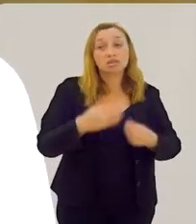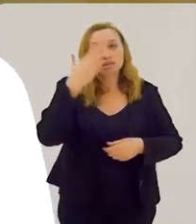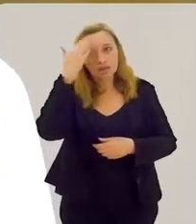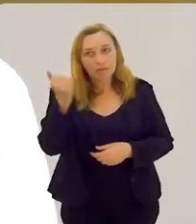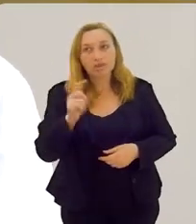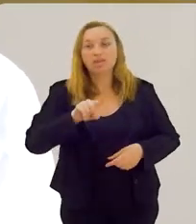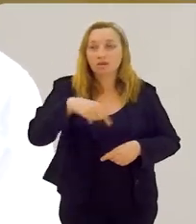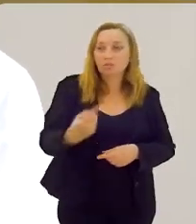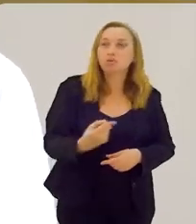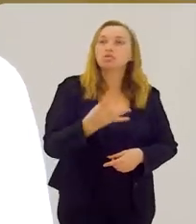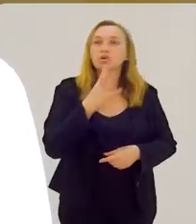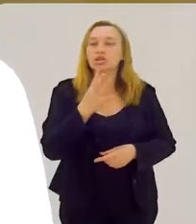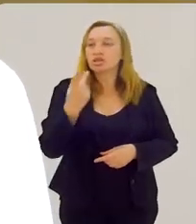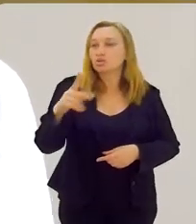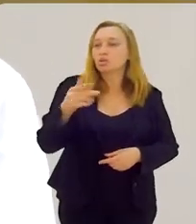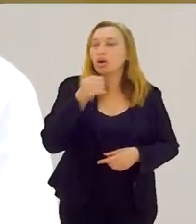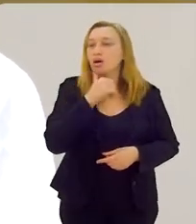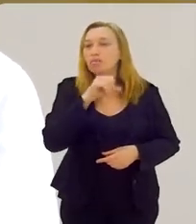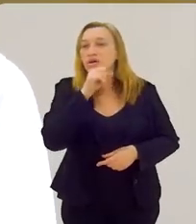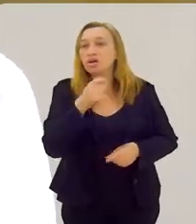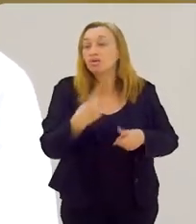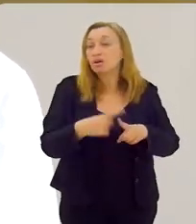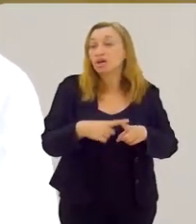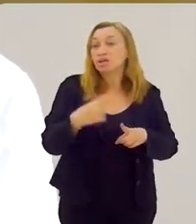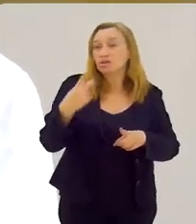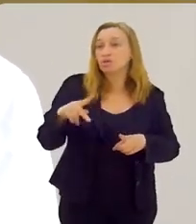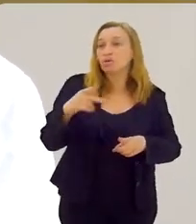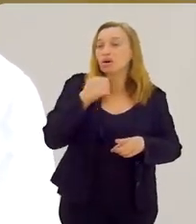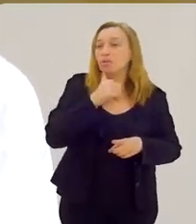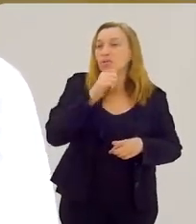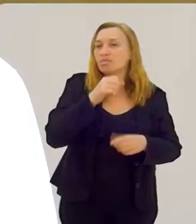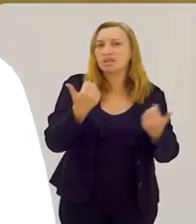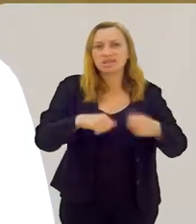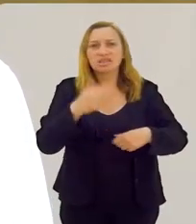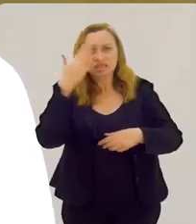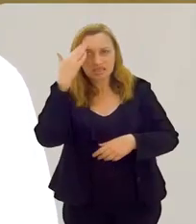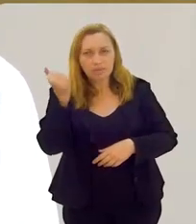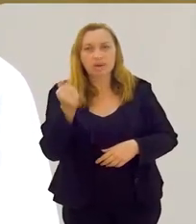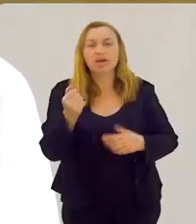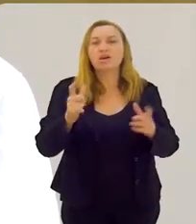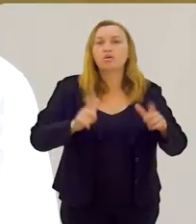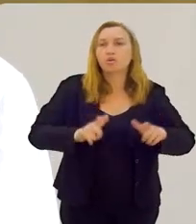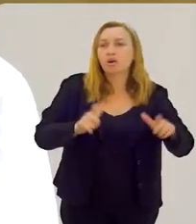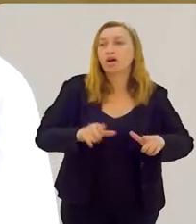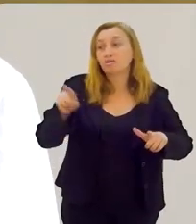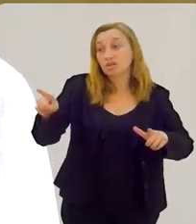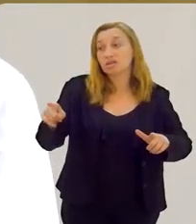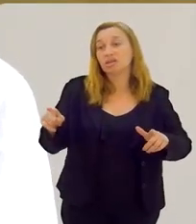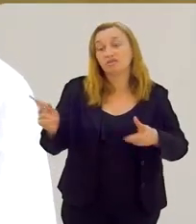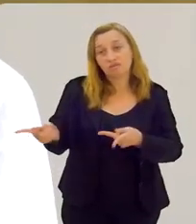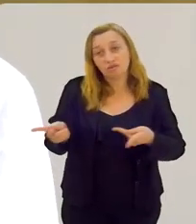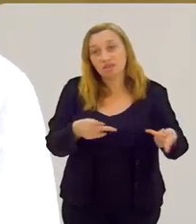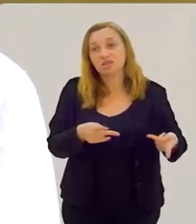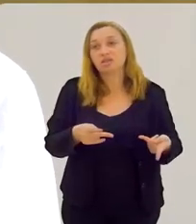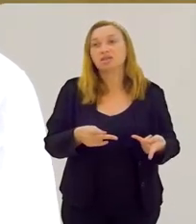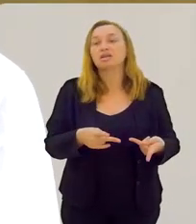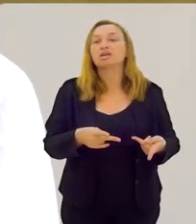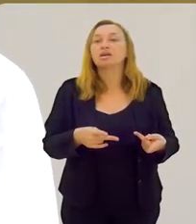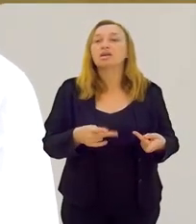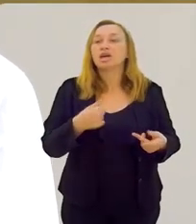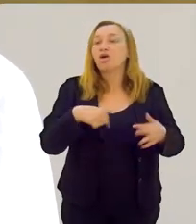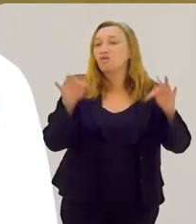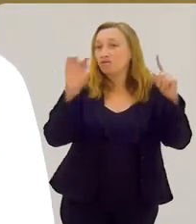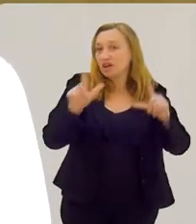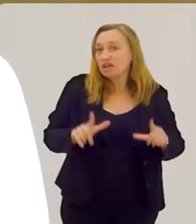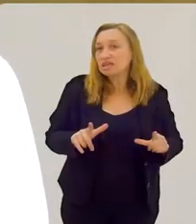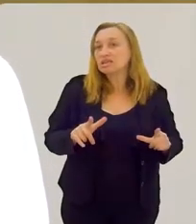então eu preciso saber, depois eu quero conhecer a sua mãe, porque a sua mãe precisa saber onde você está. Claro. Então, isso é... E